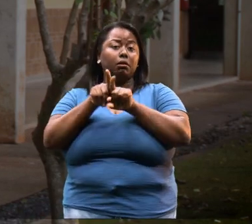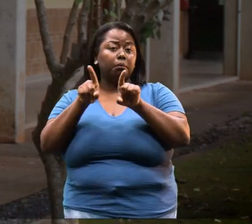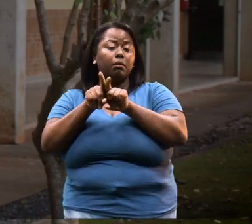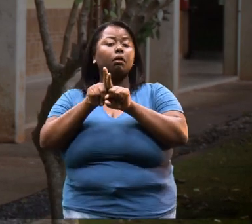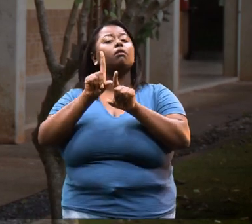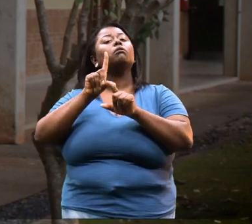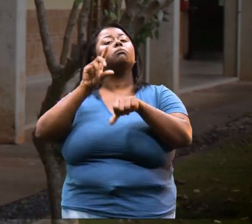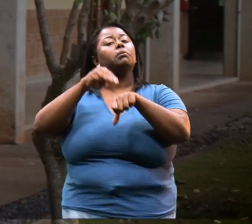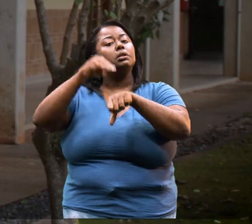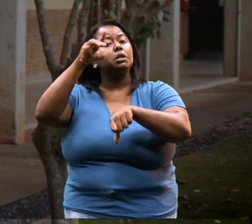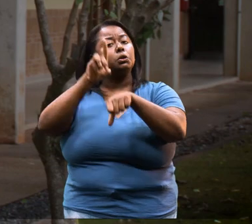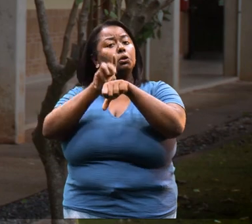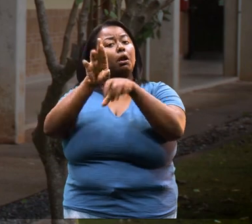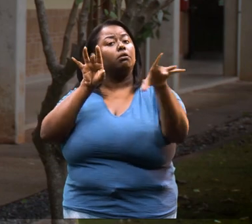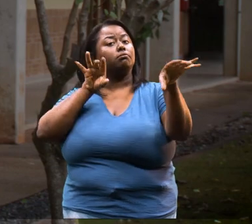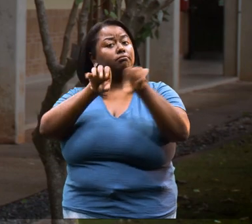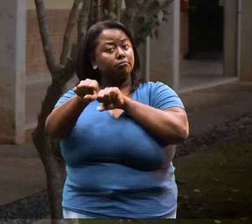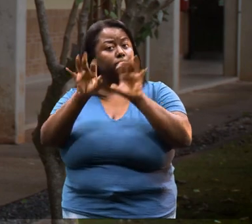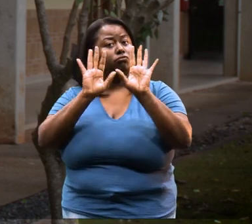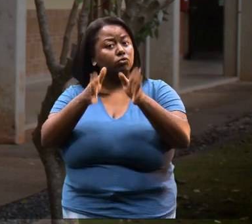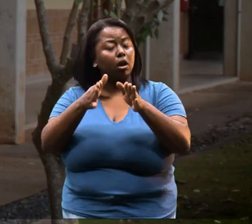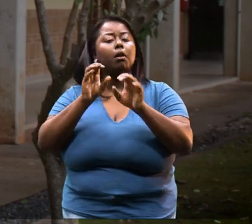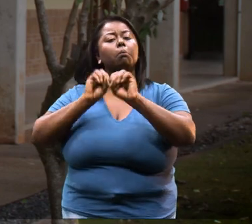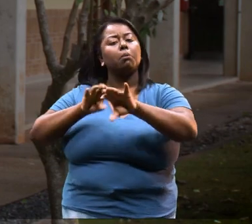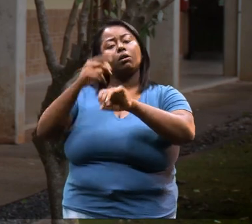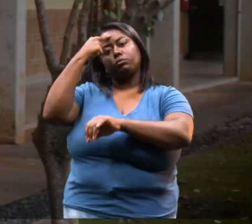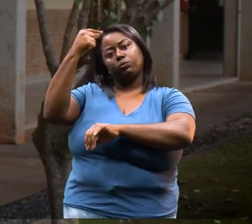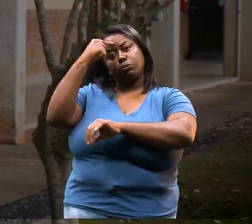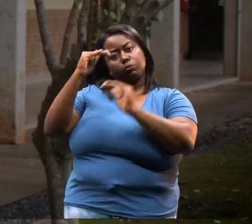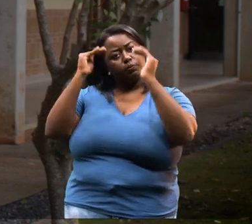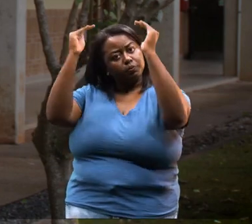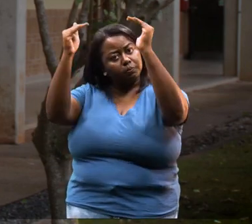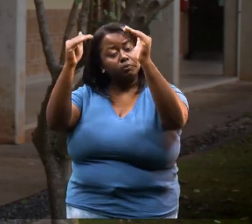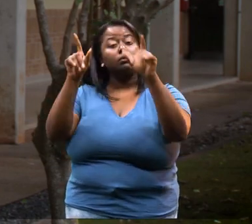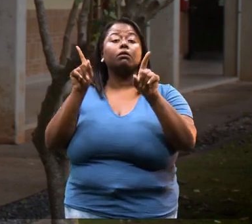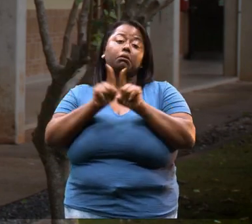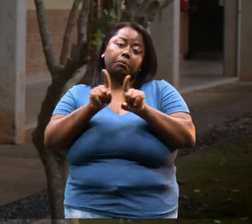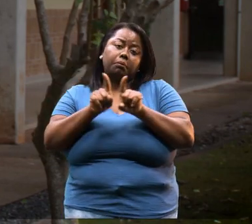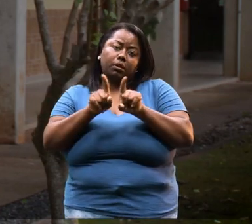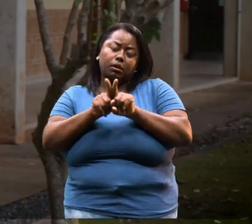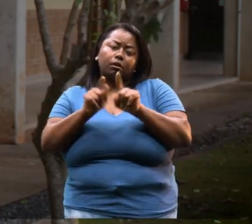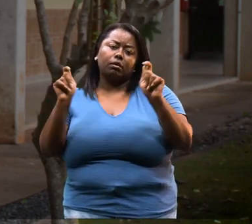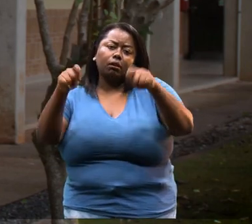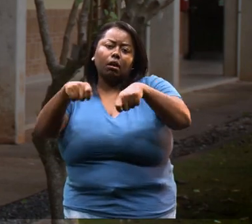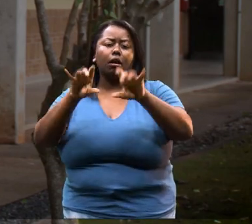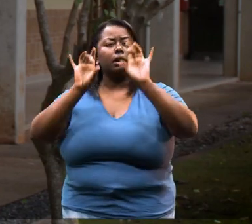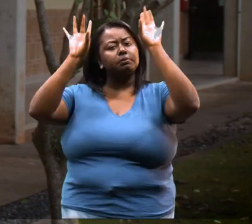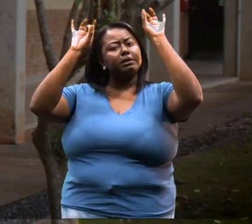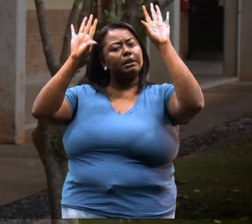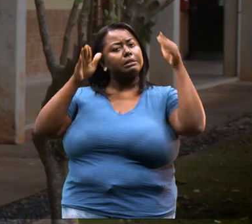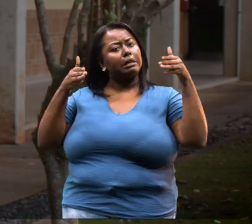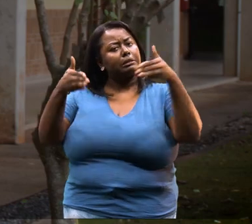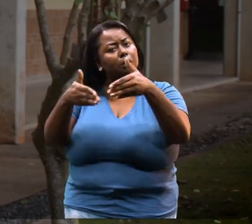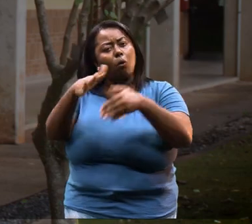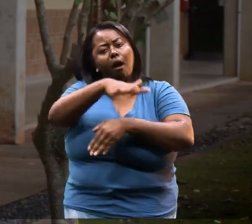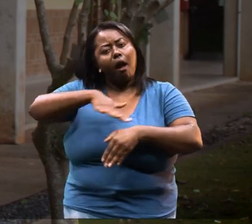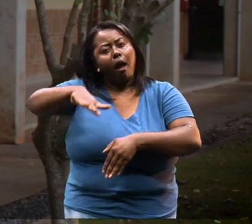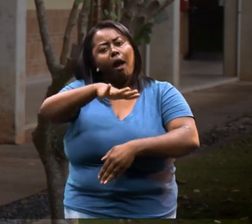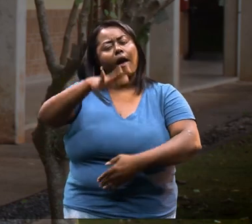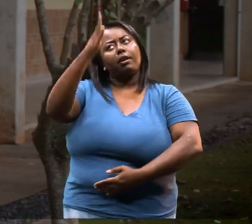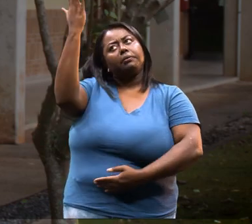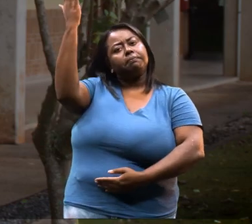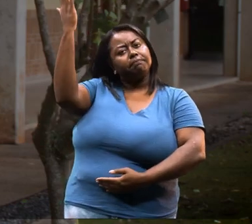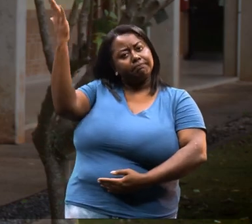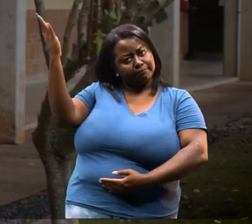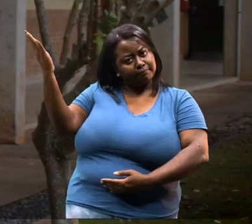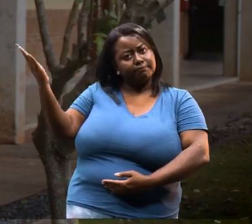E também, depois do mestrado, do doutorado, dar aula no ensino superior. Além disso, ele pode se especializar em alguma